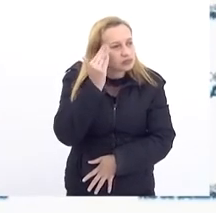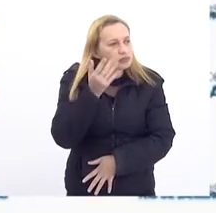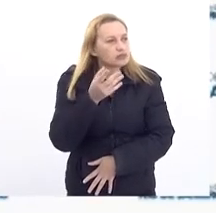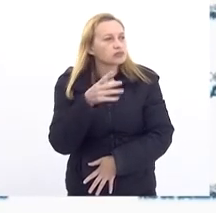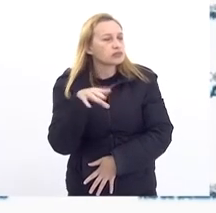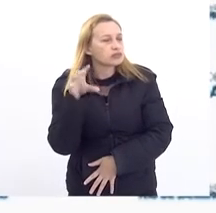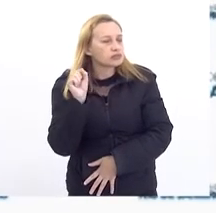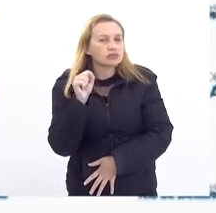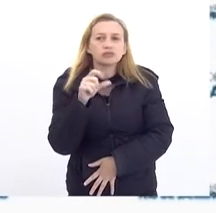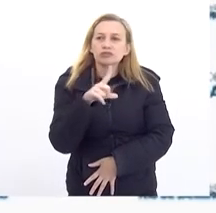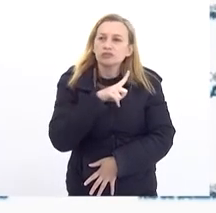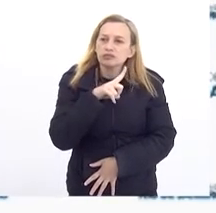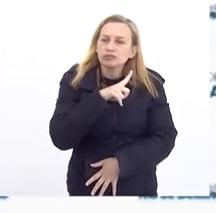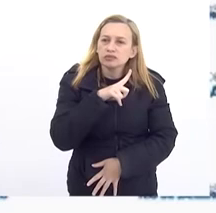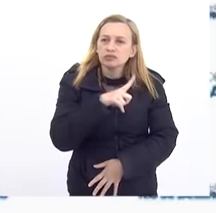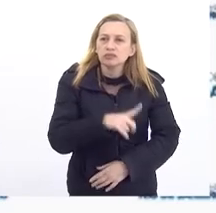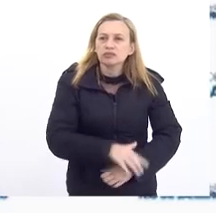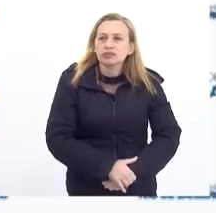Tem